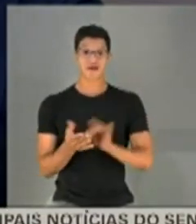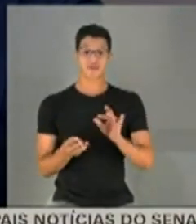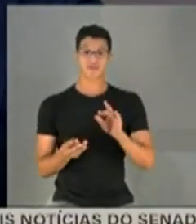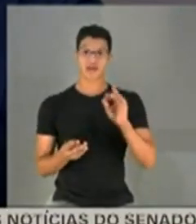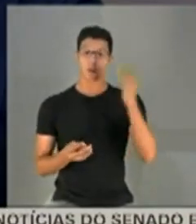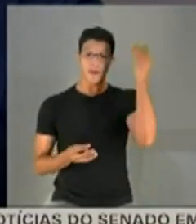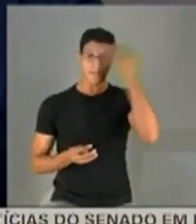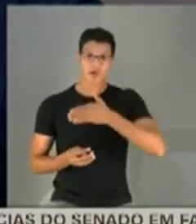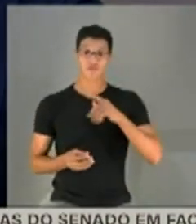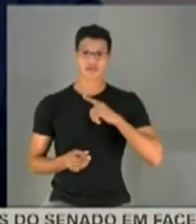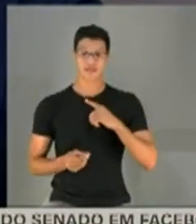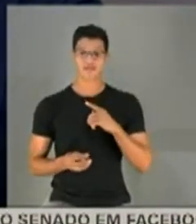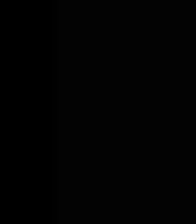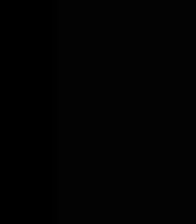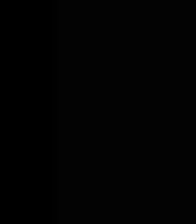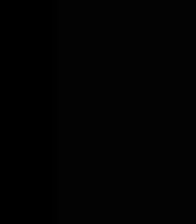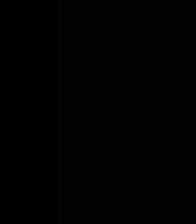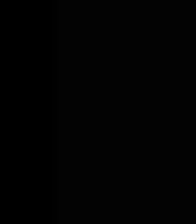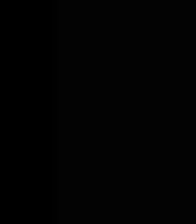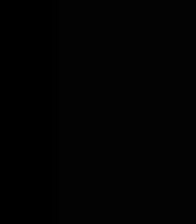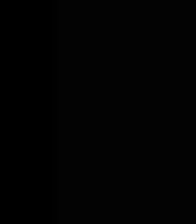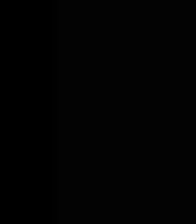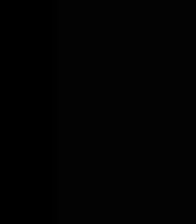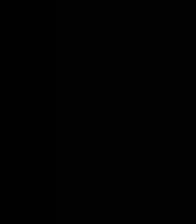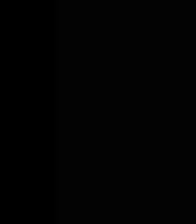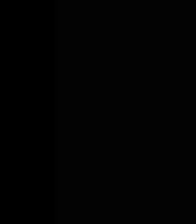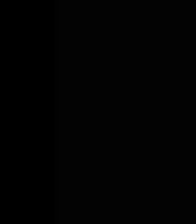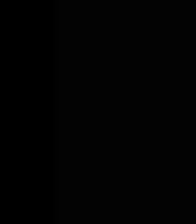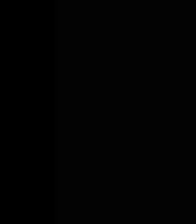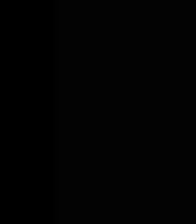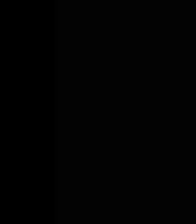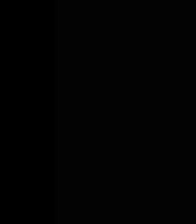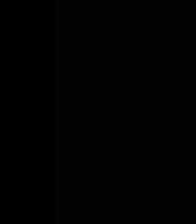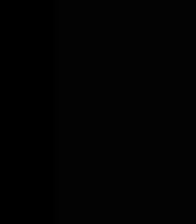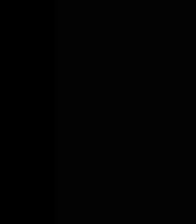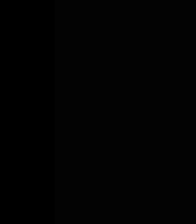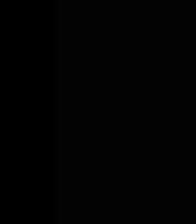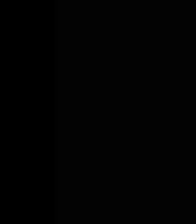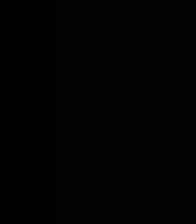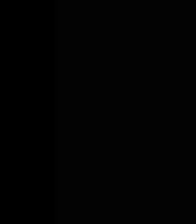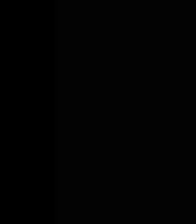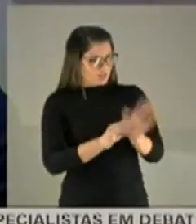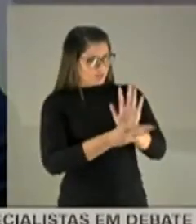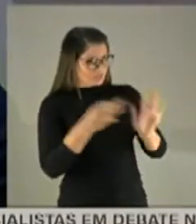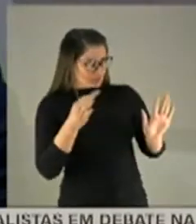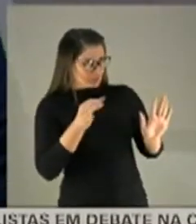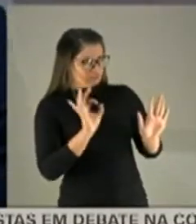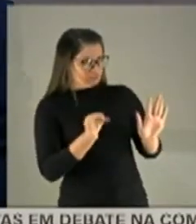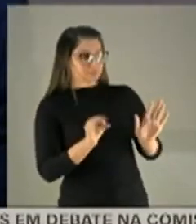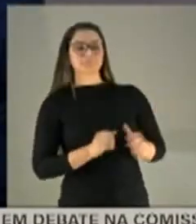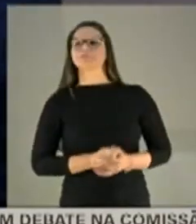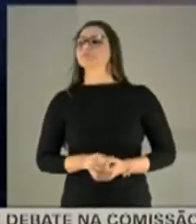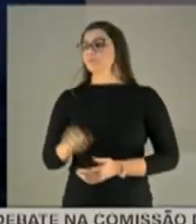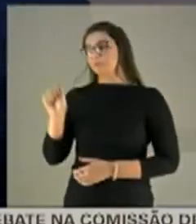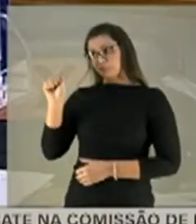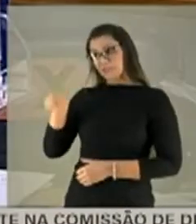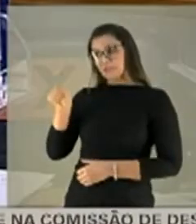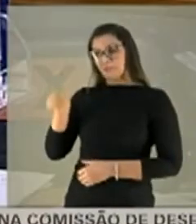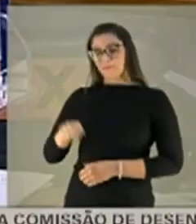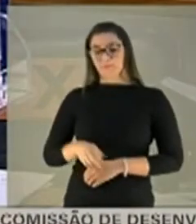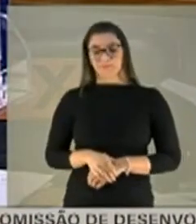constatação de fatos. Eu acho isso. Corte rápido. Faca. É tramontina. Perfeito. Então,